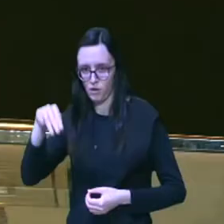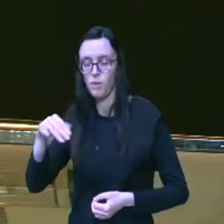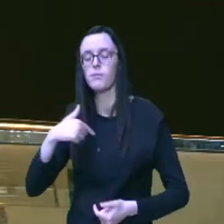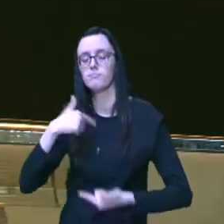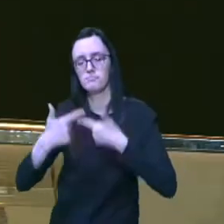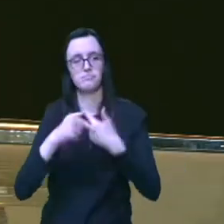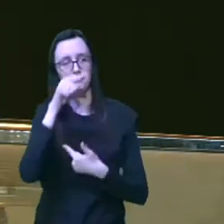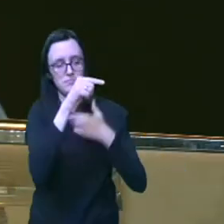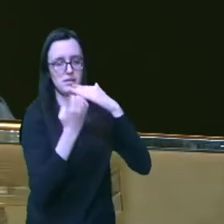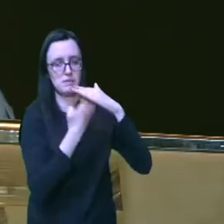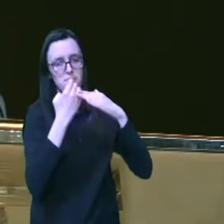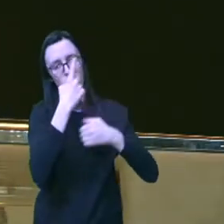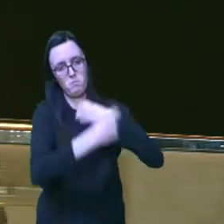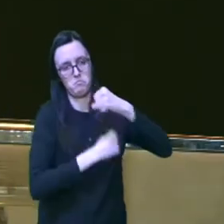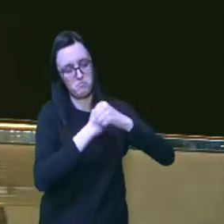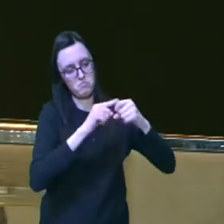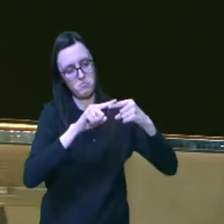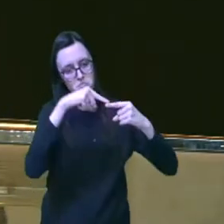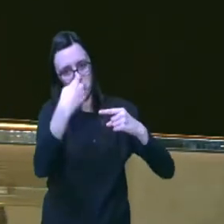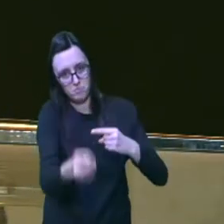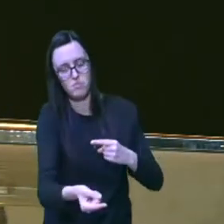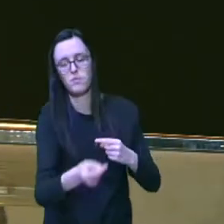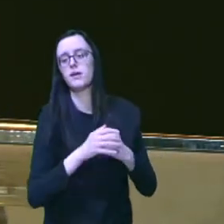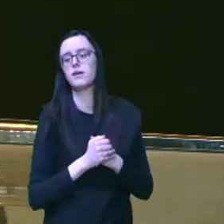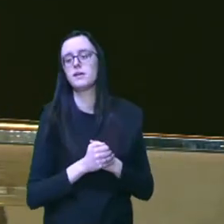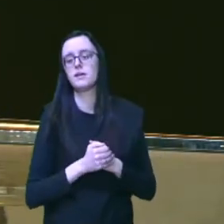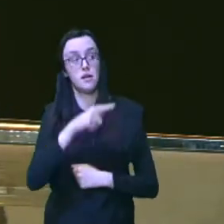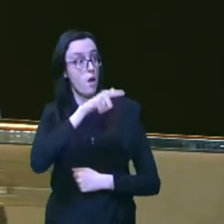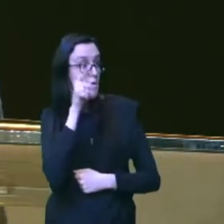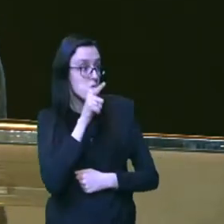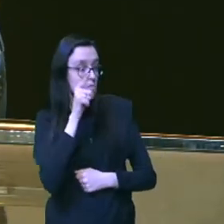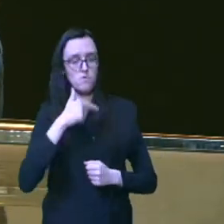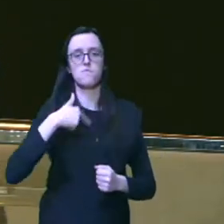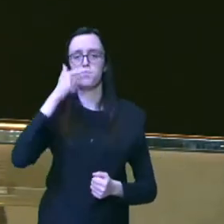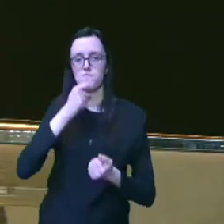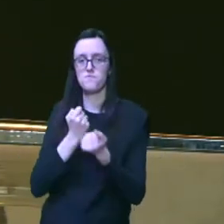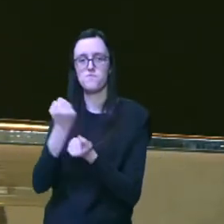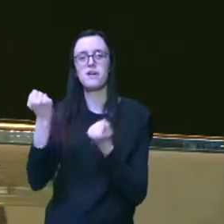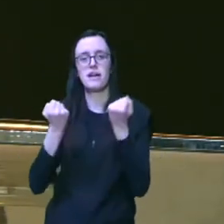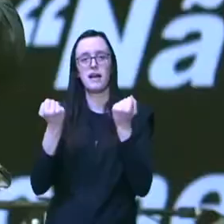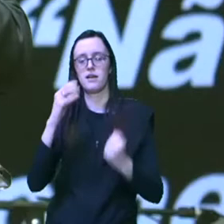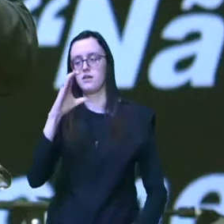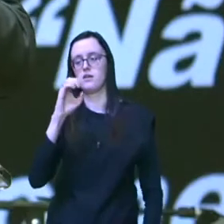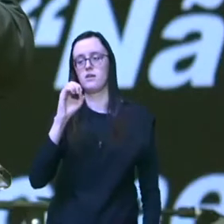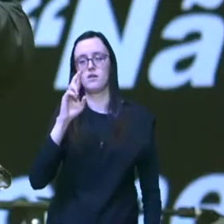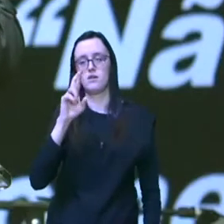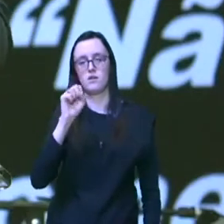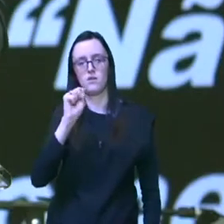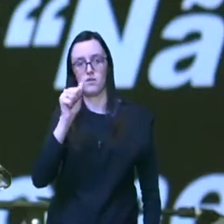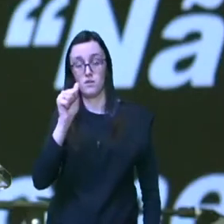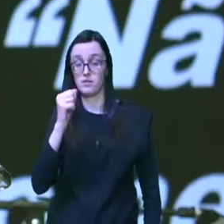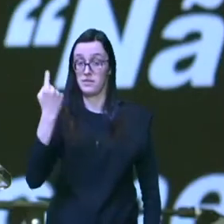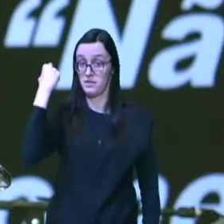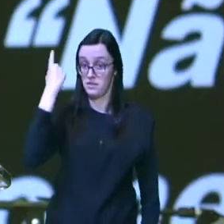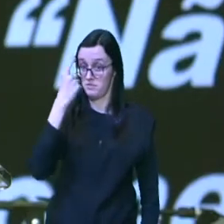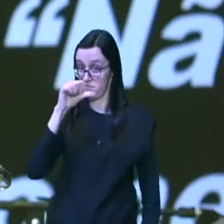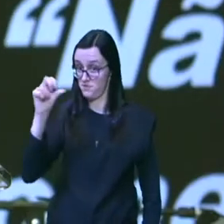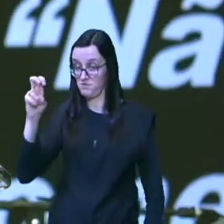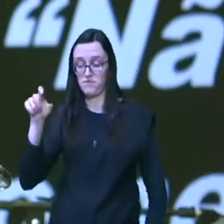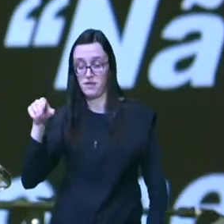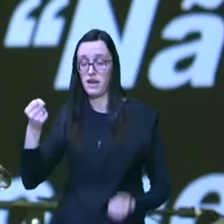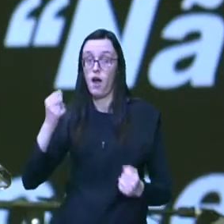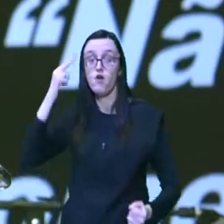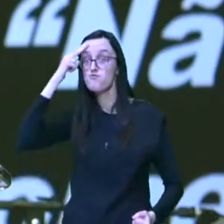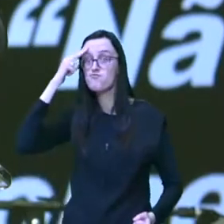empresa que um ano depois eles facilitaram e eu consegui comprar um Corsa zero quilômetro em 95 era o carro que todo mundo